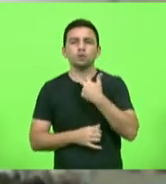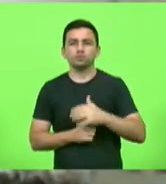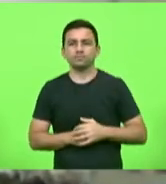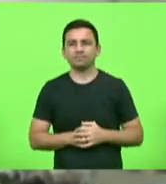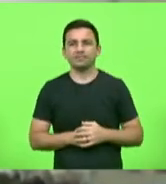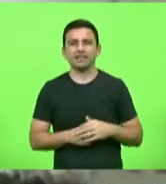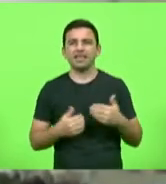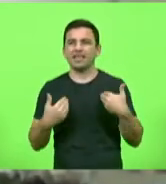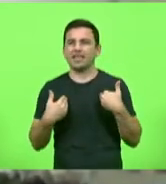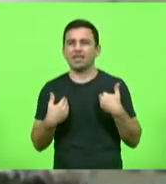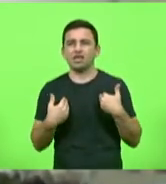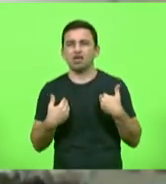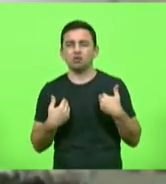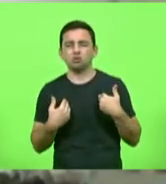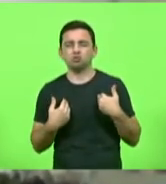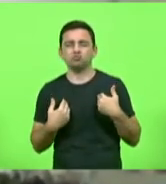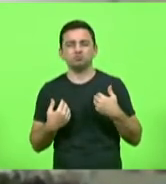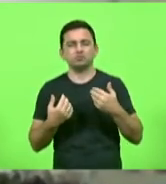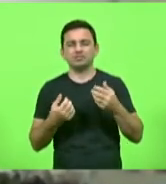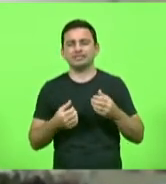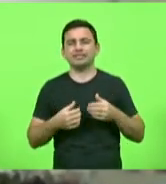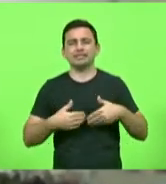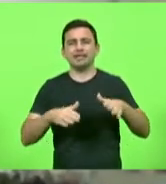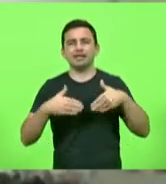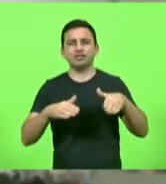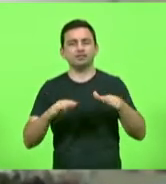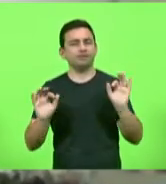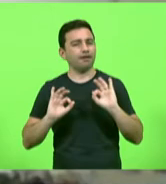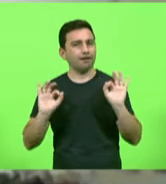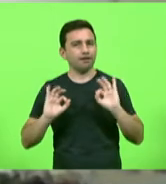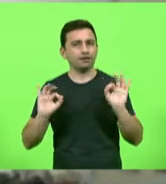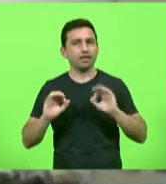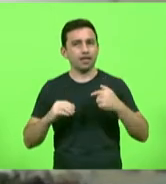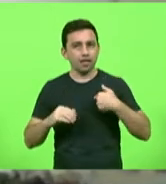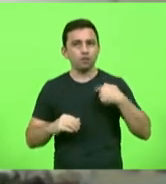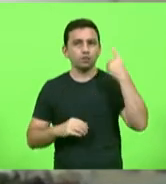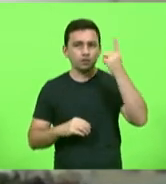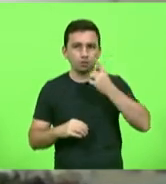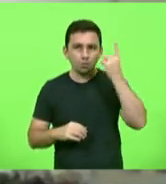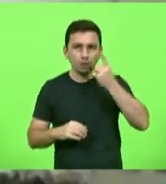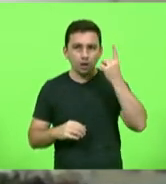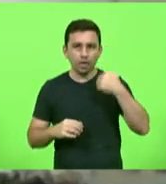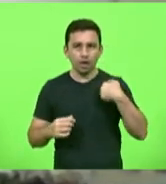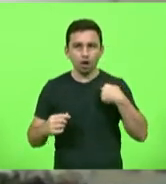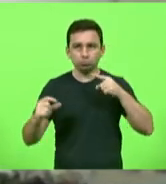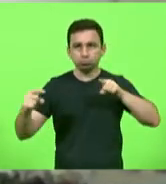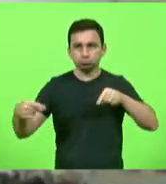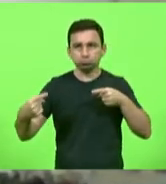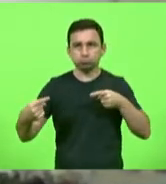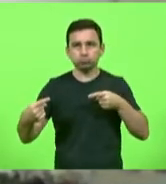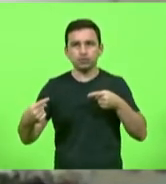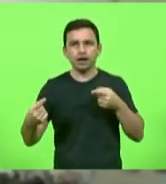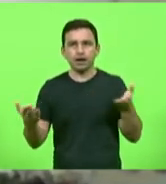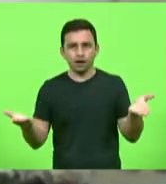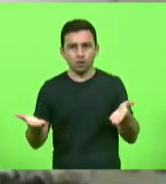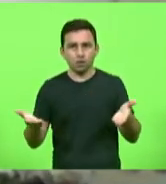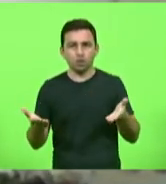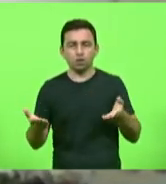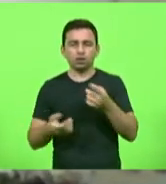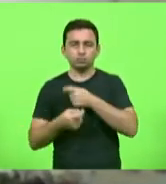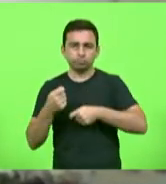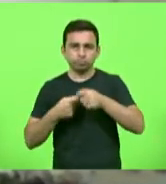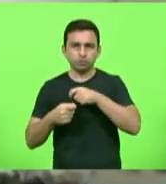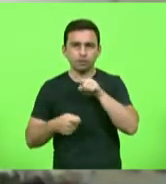vou me deter a fazer isso mesmo que eu sou uma deputada de oposição atual administração do